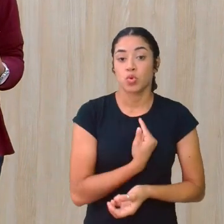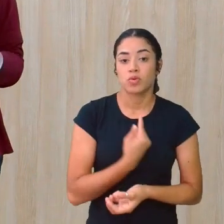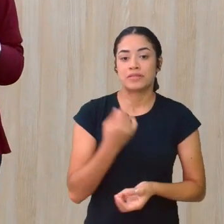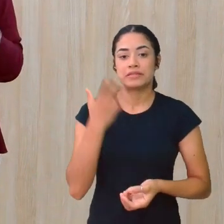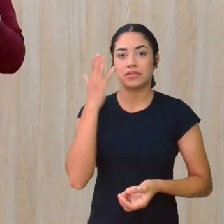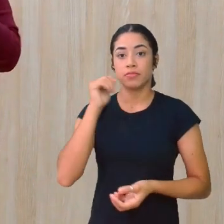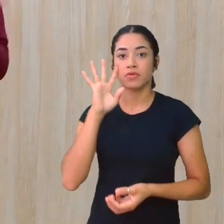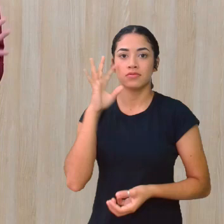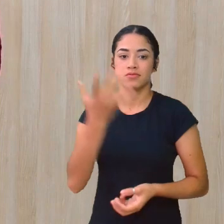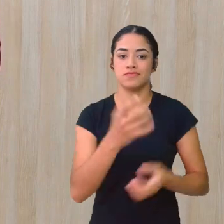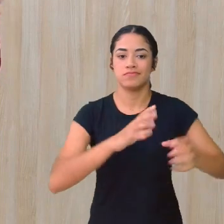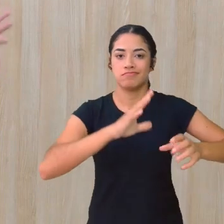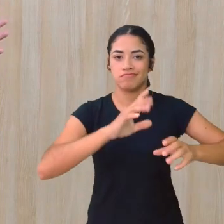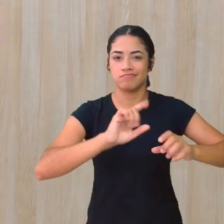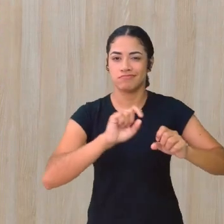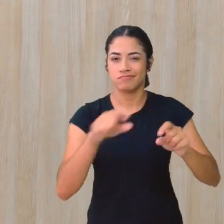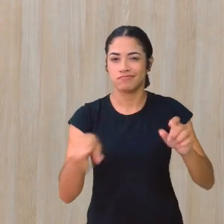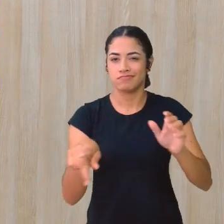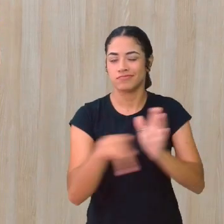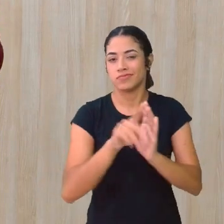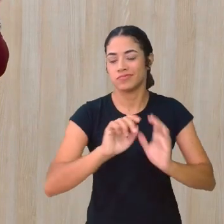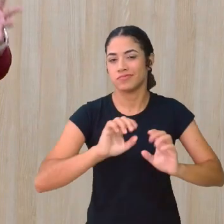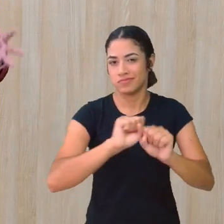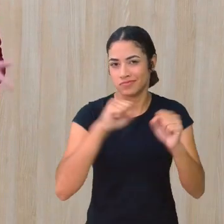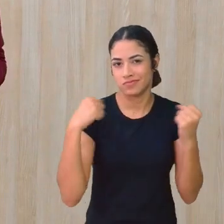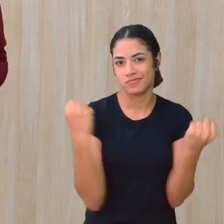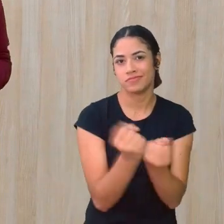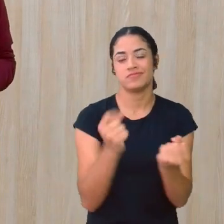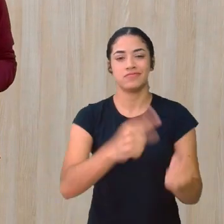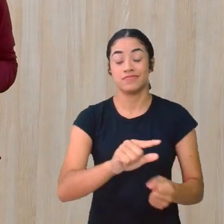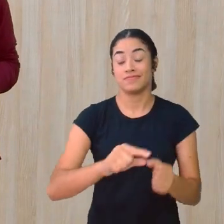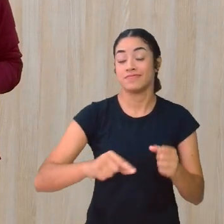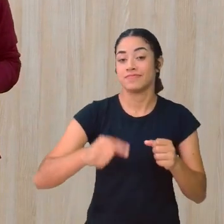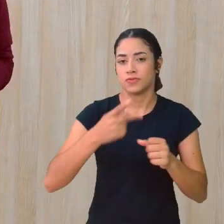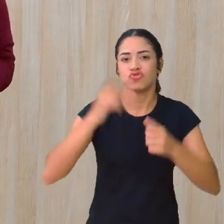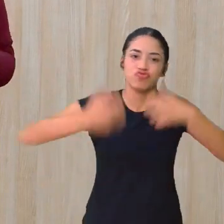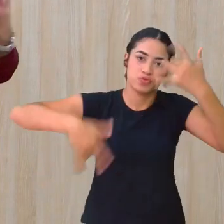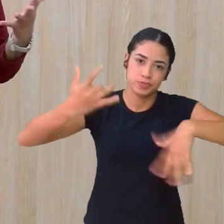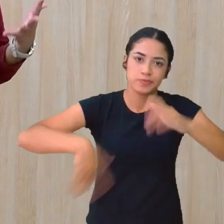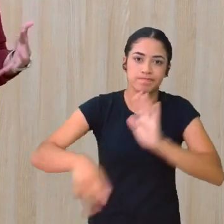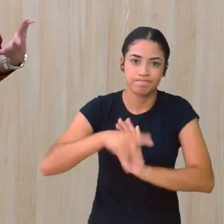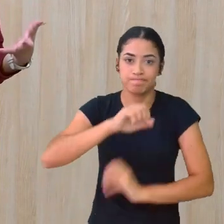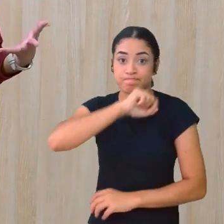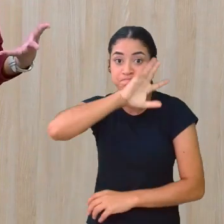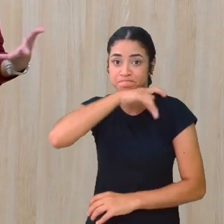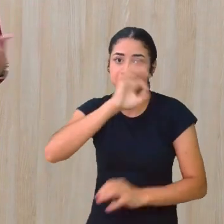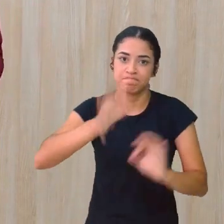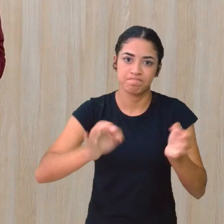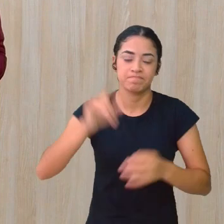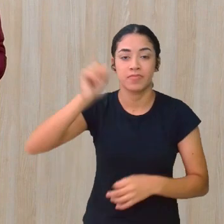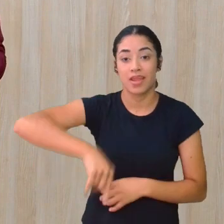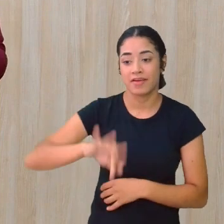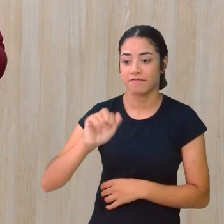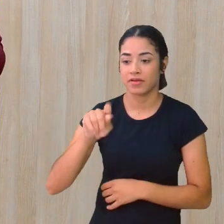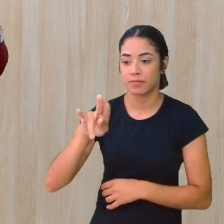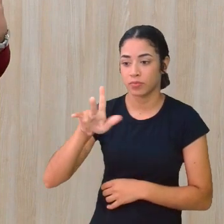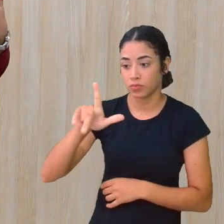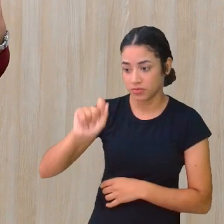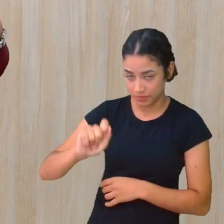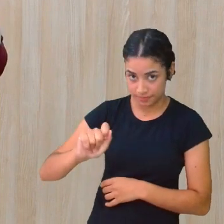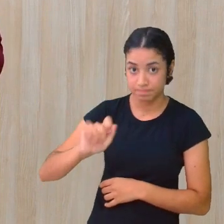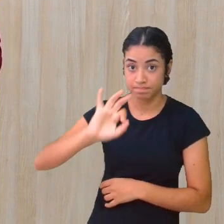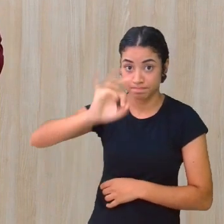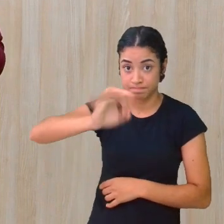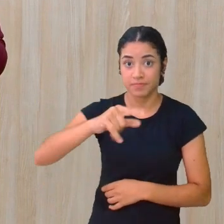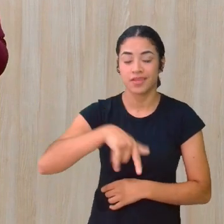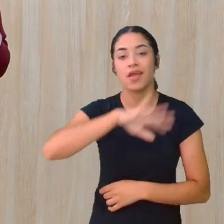Né? A gente sabe que tá falando sobre animais E tem toda a ficcionalização Por trás aí É uma fábula, né? Então a gente tem animais